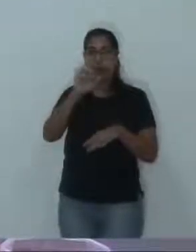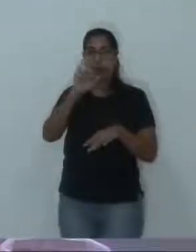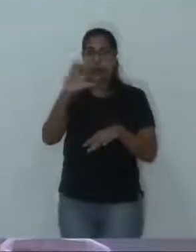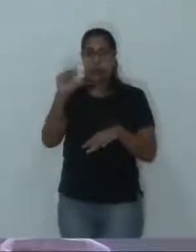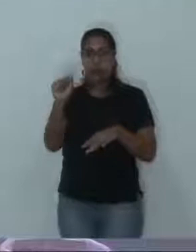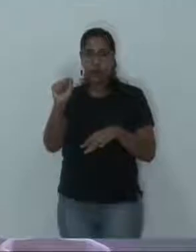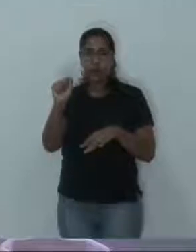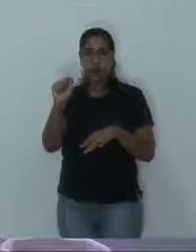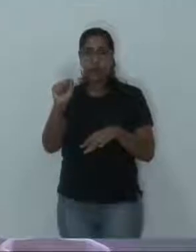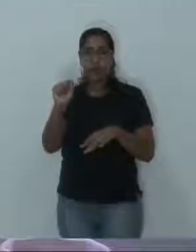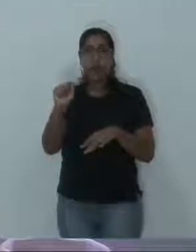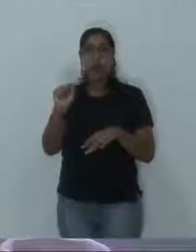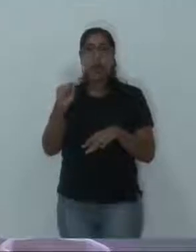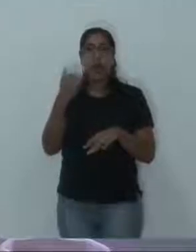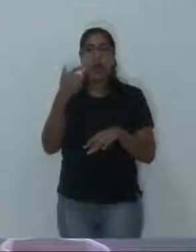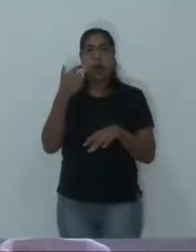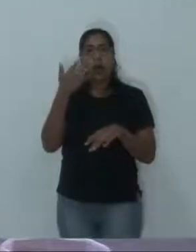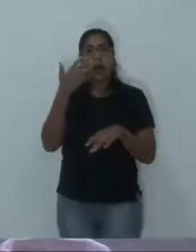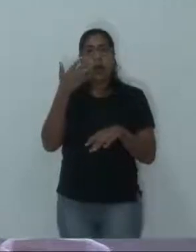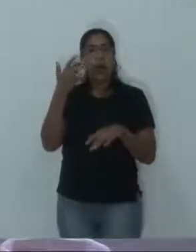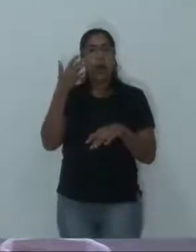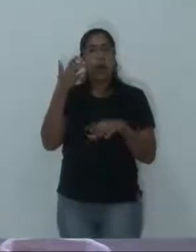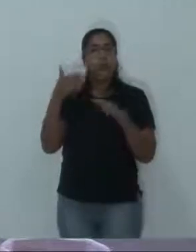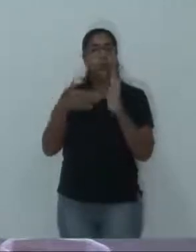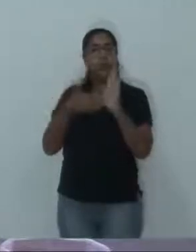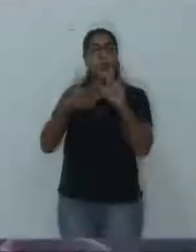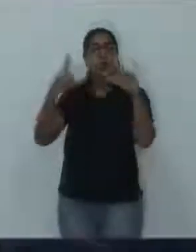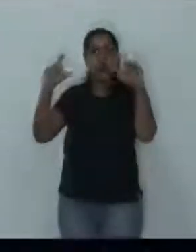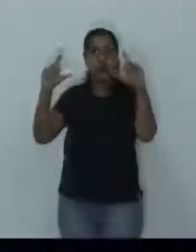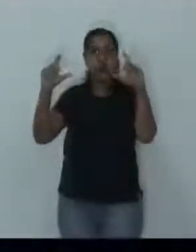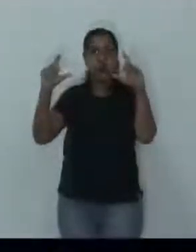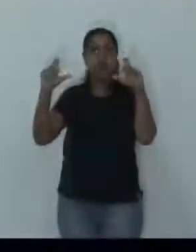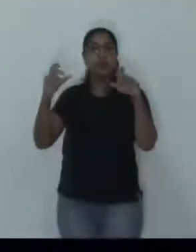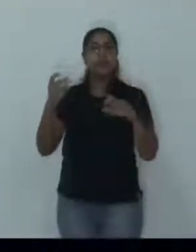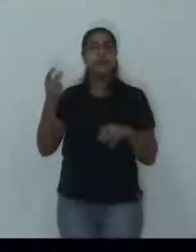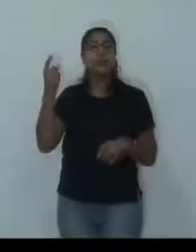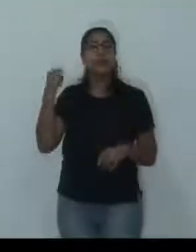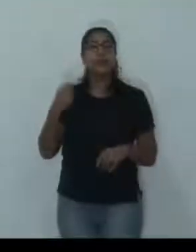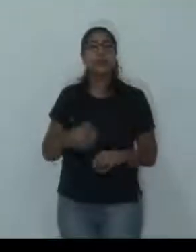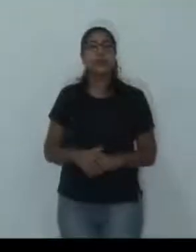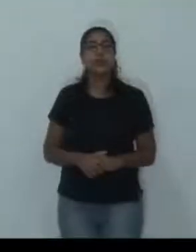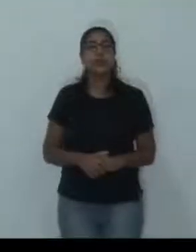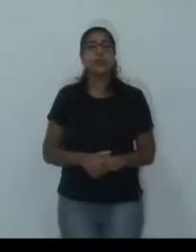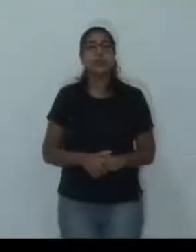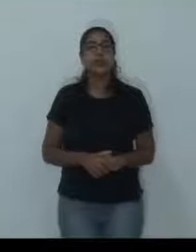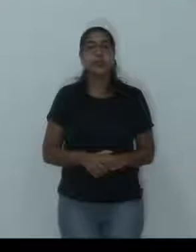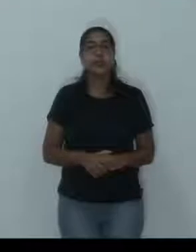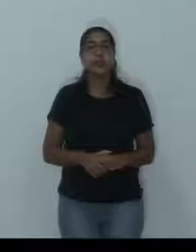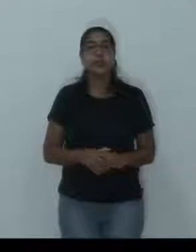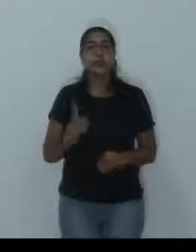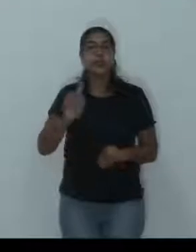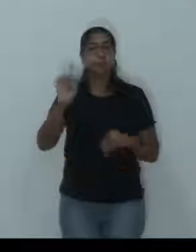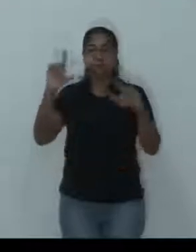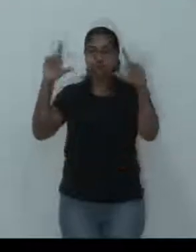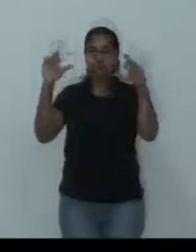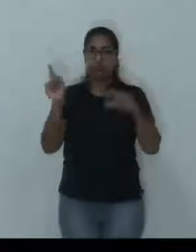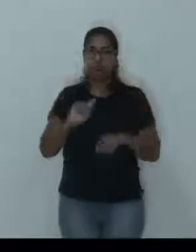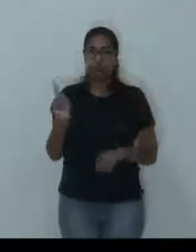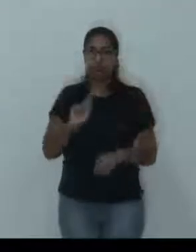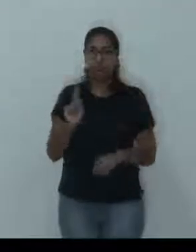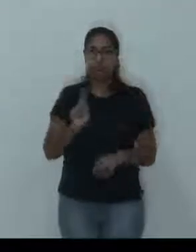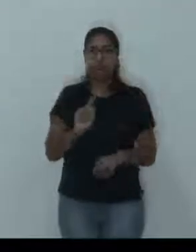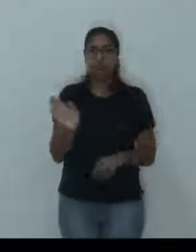foto que pode ilustrar bem, bem no início, dessa... Não, essa não, essa é a INSS.